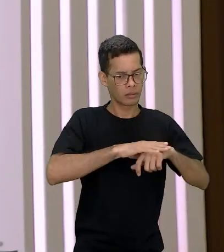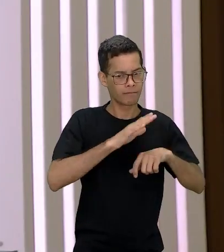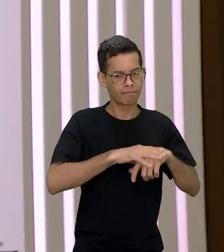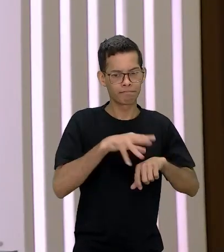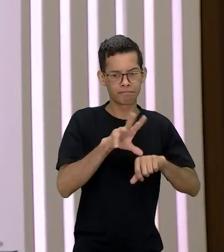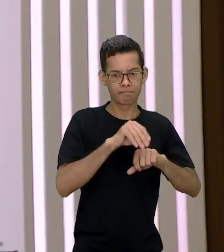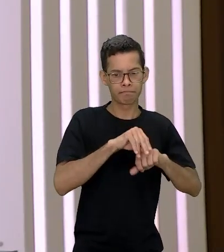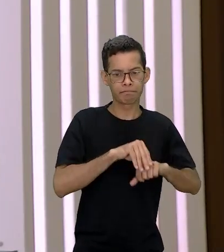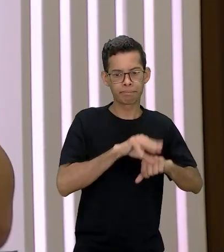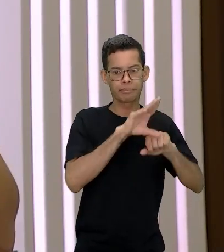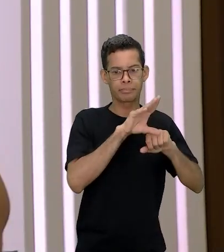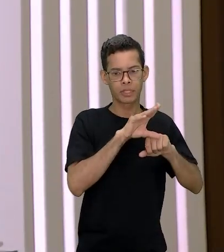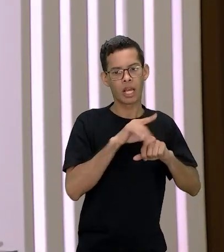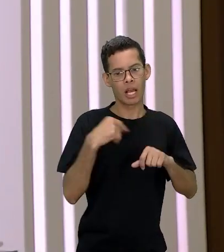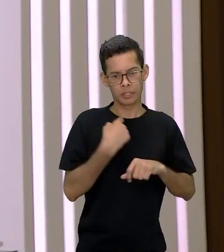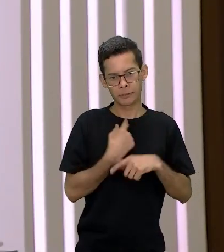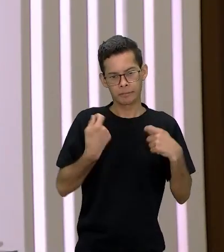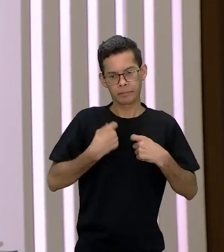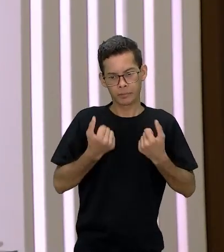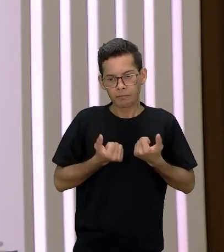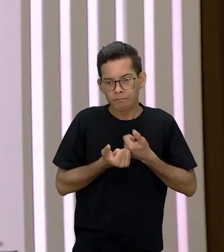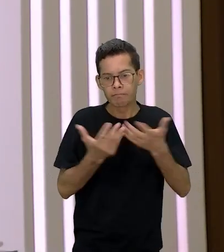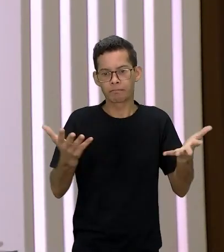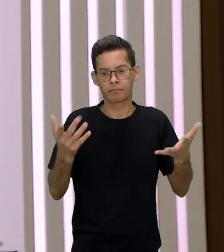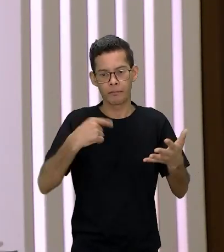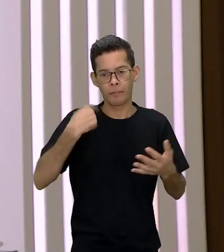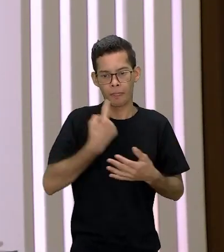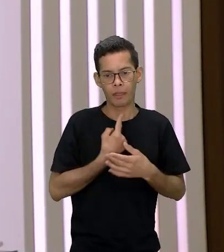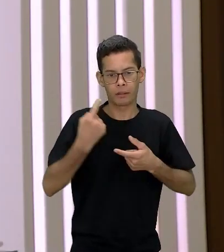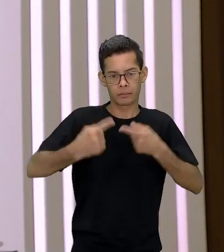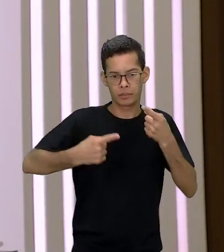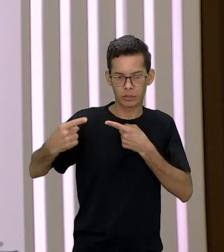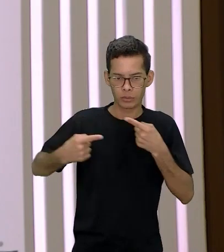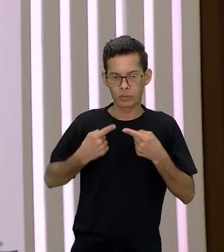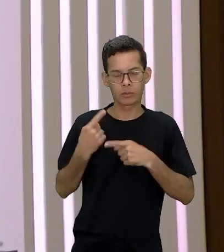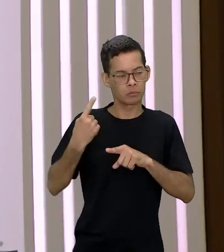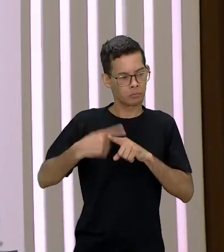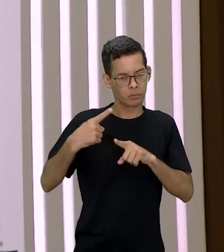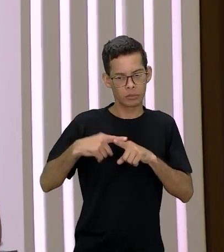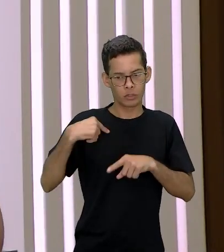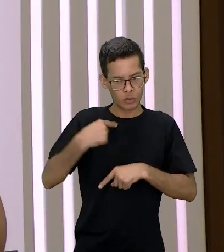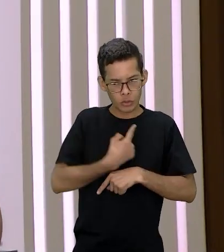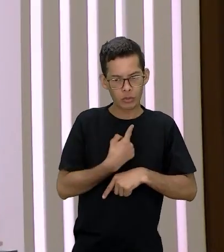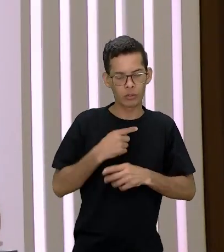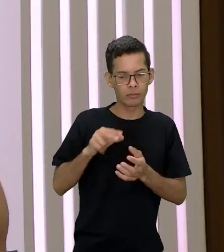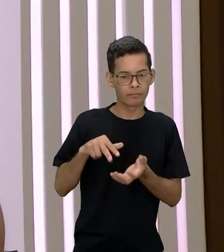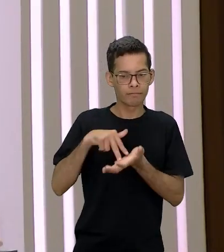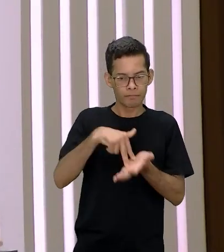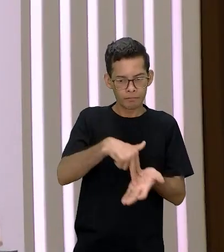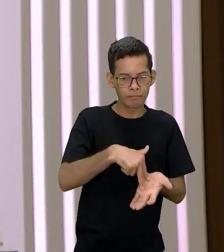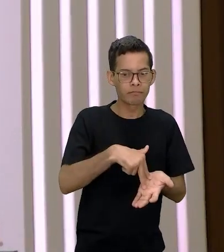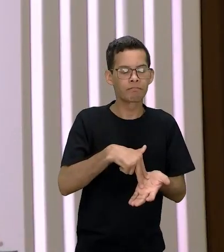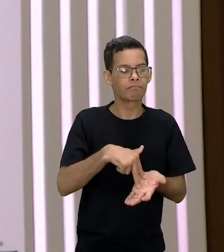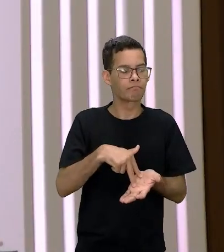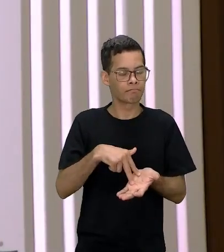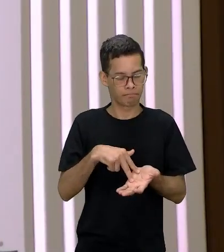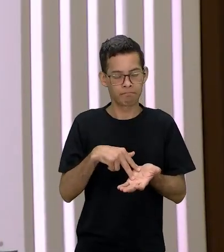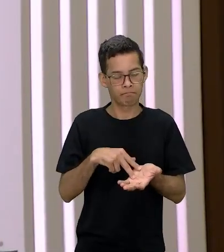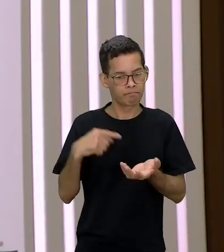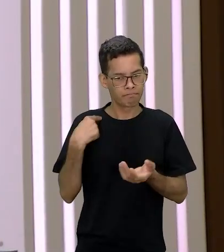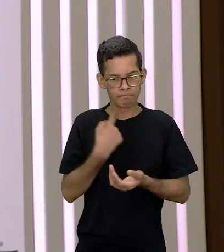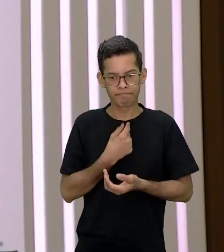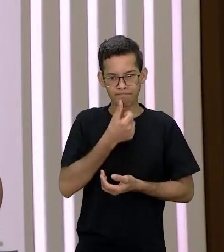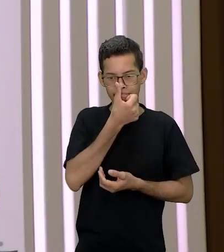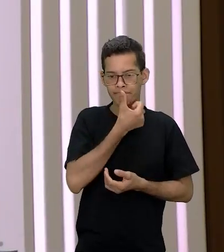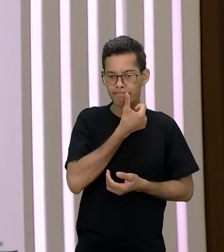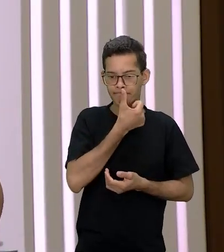conhecimentos a gente precisa trazer isso para essa discussão né porque nós somos resistências estamos resistindo mas